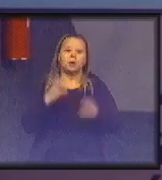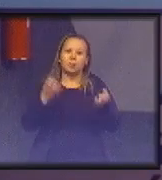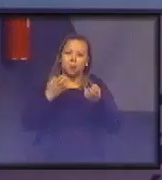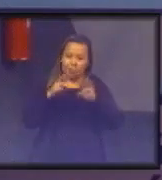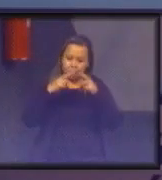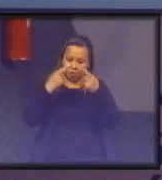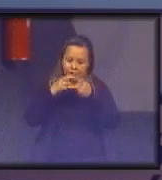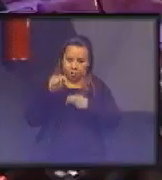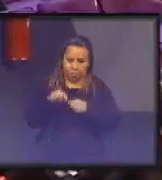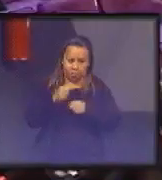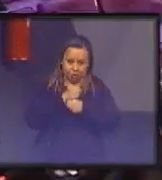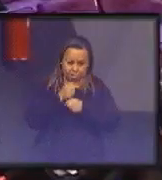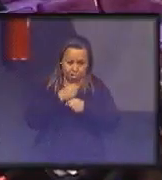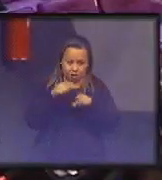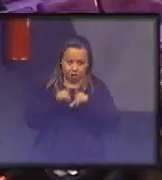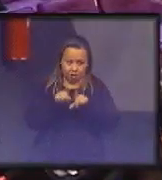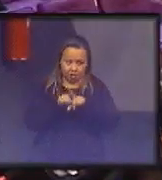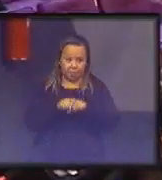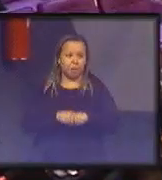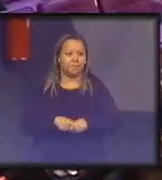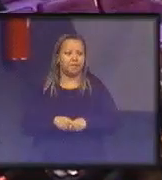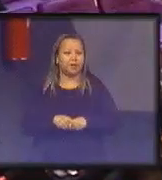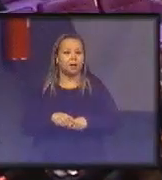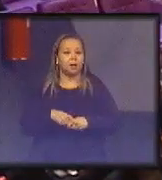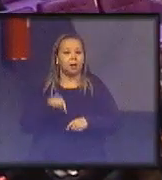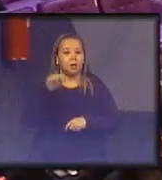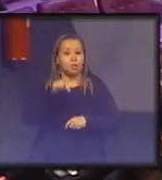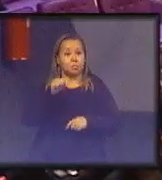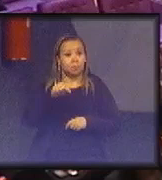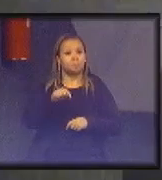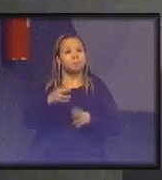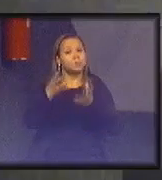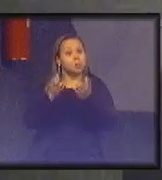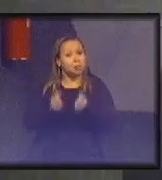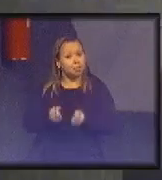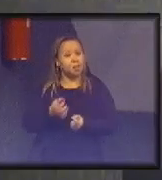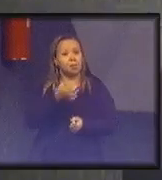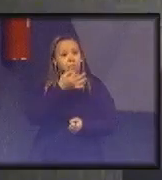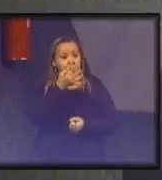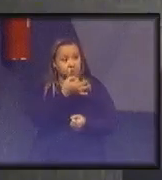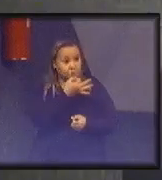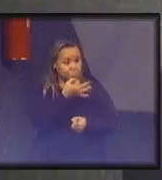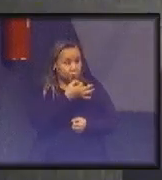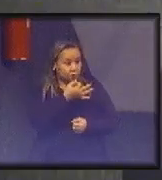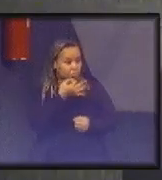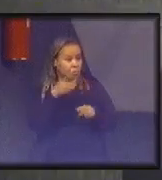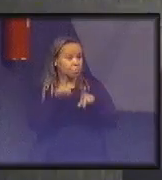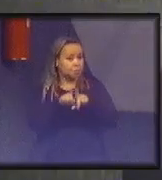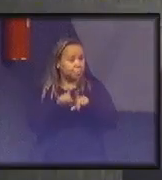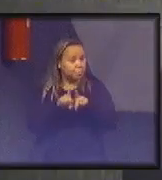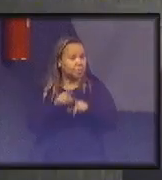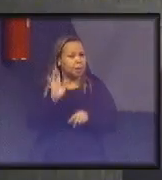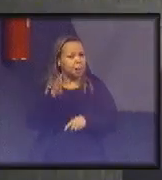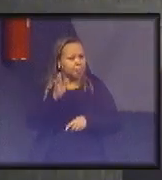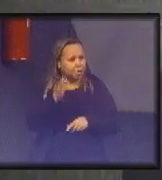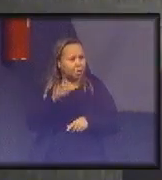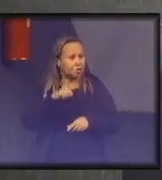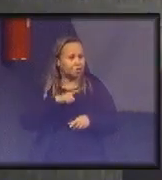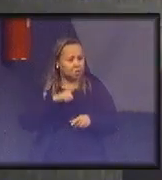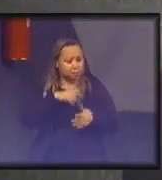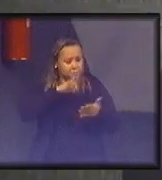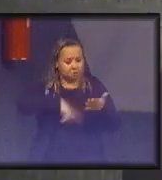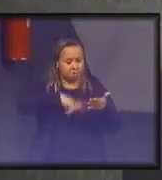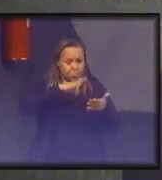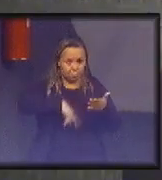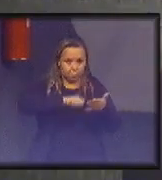Nesse workshop a gente recebeu algumas sugestões, essas sugestões estão todas consolidadas, já num documento, junto com essa